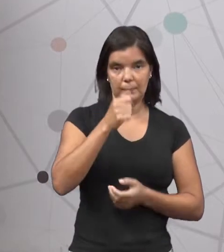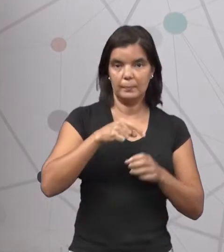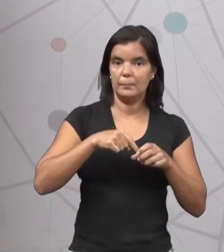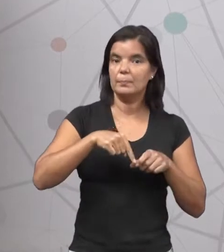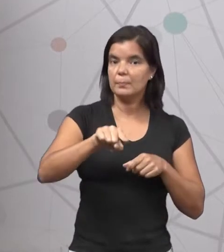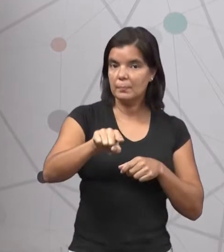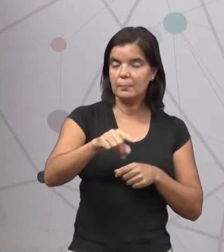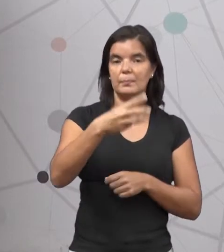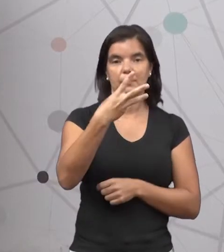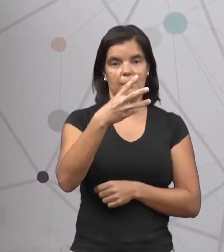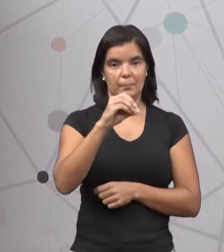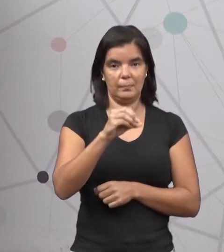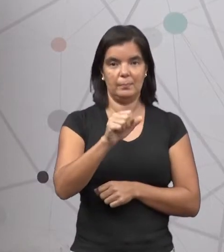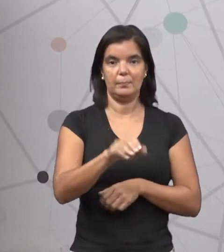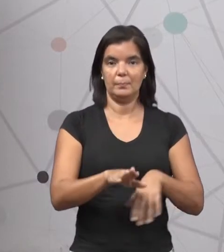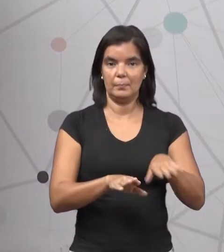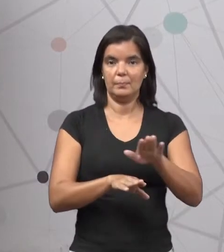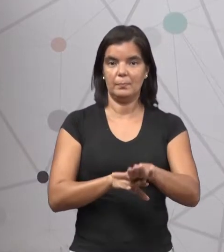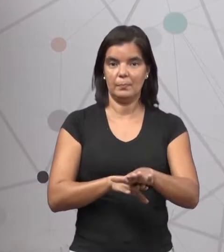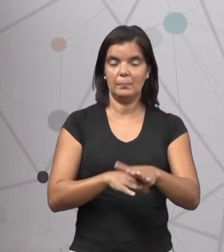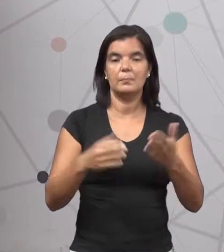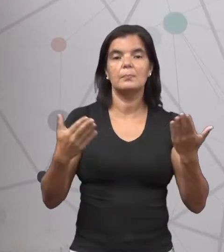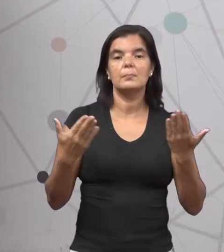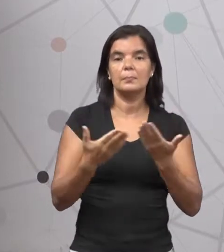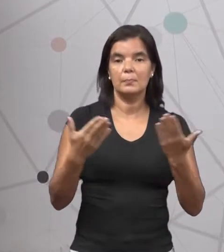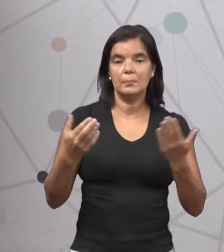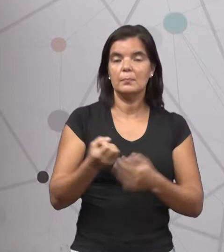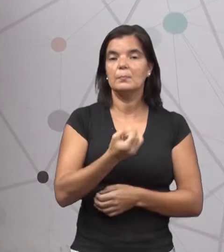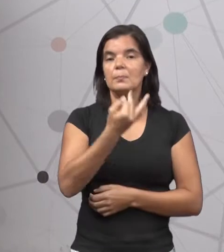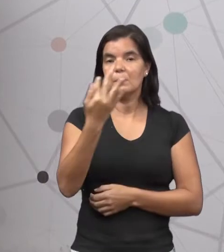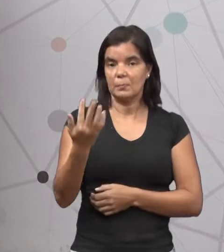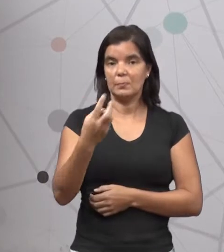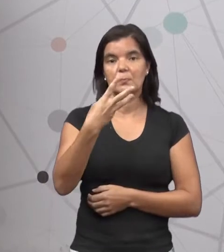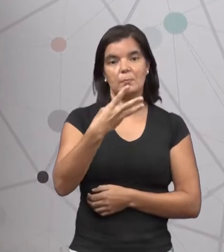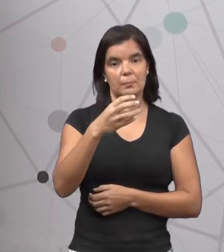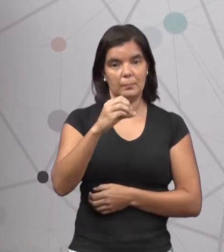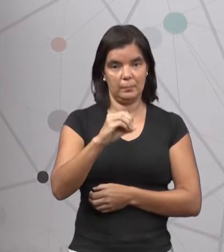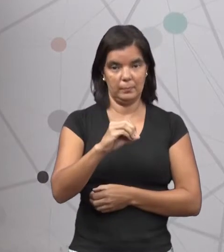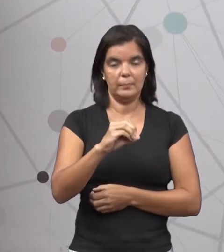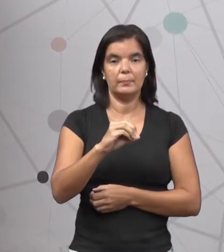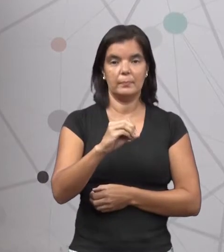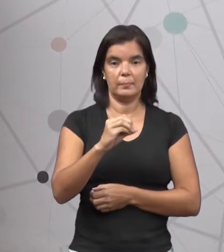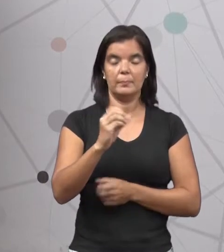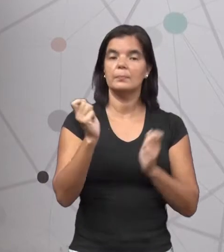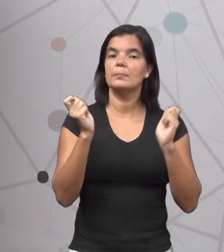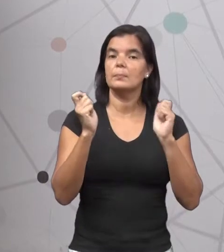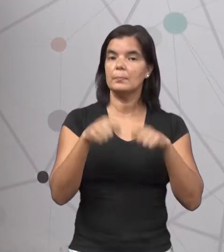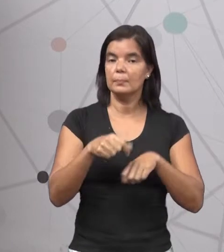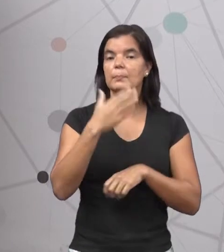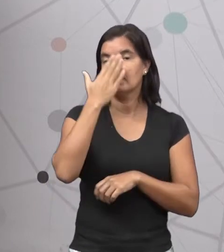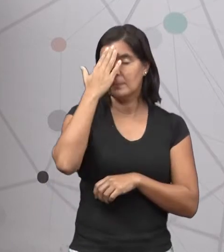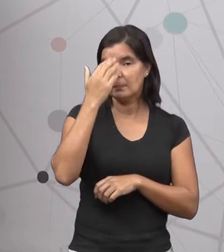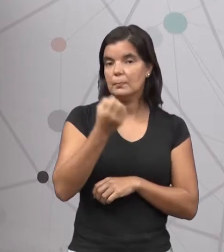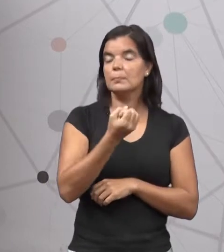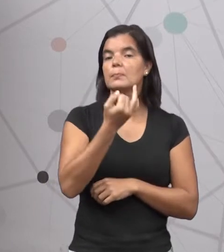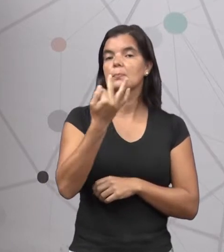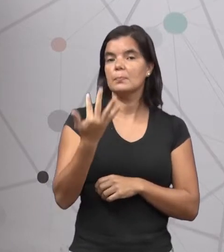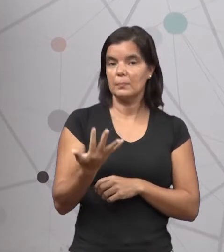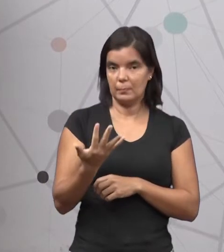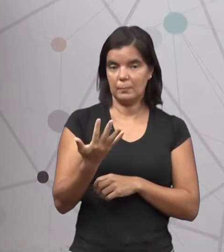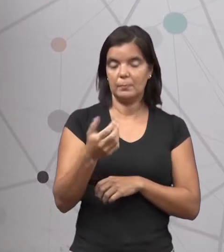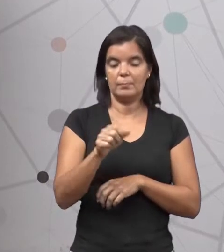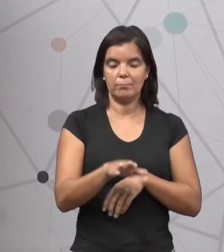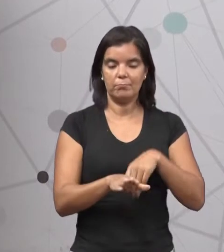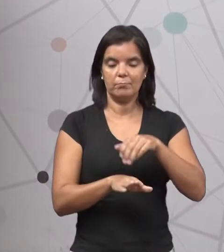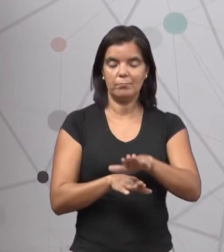indo ela deu 30 passos. Agora, vamos contar mais 30 para que possamos saber quantos